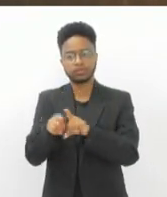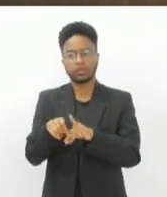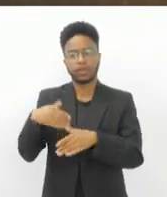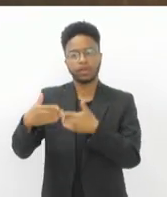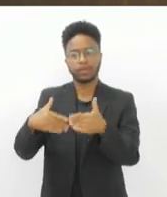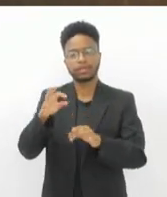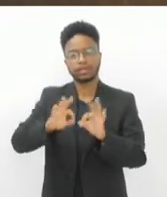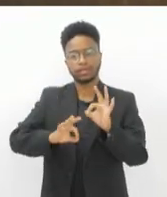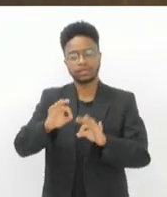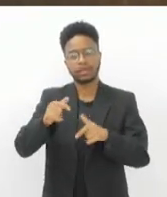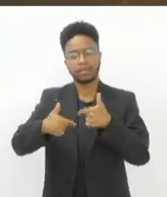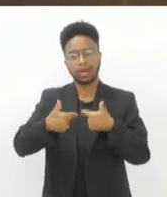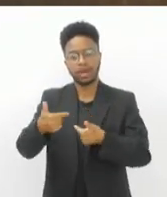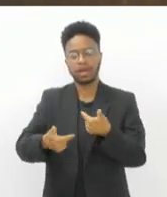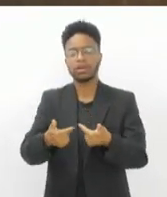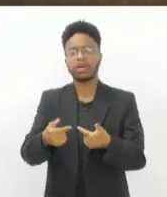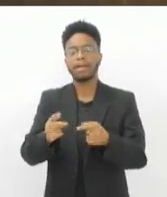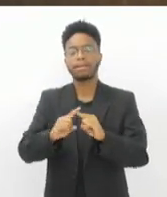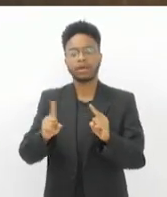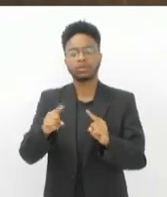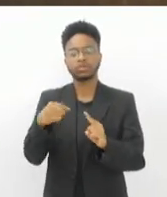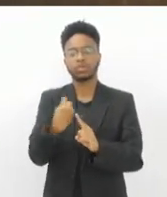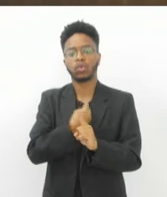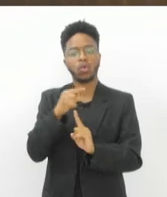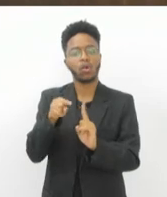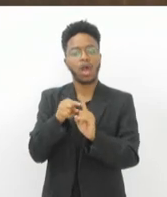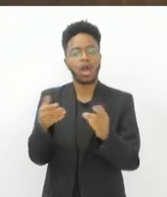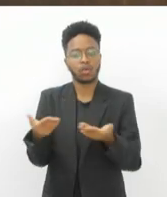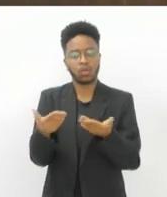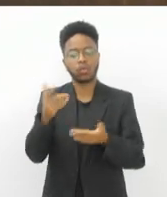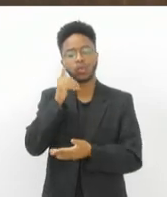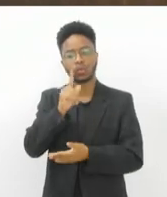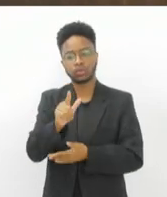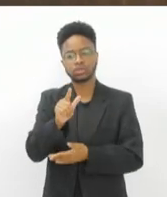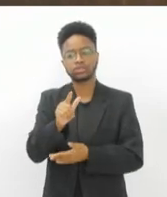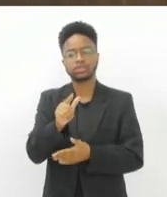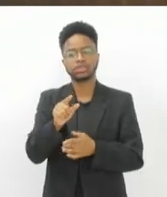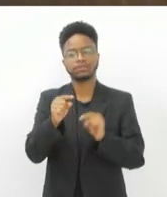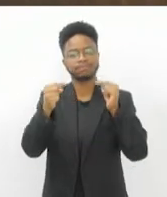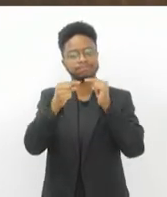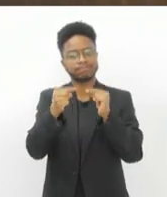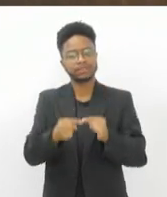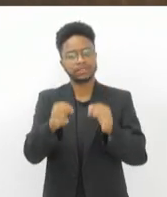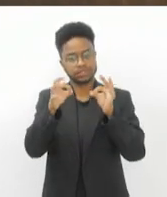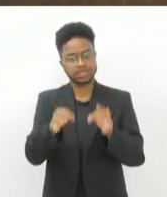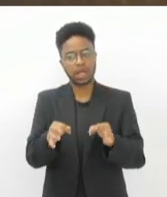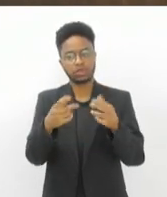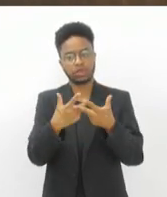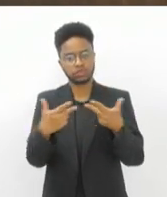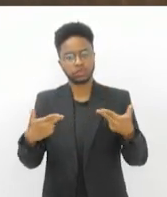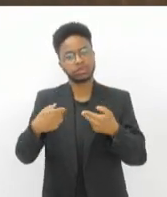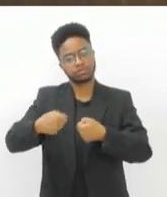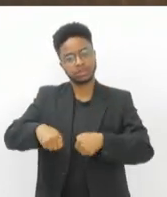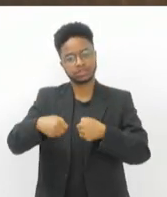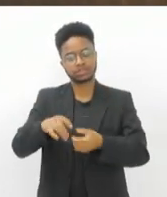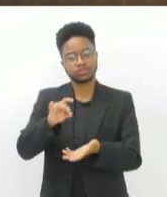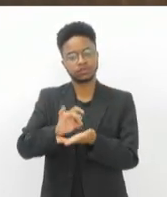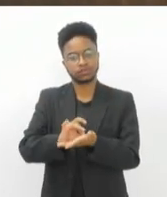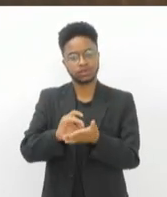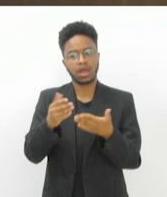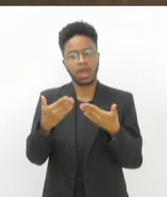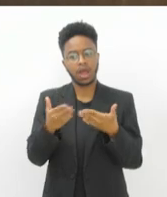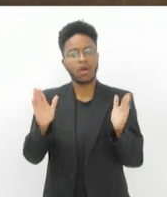interna, mas a gente pretende que ainda esse ano a gente regularize as situações que precisam de fato ampliarem